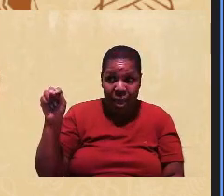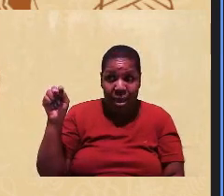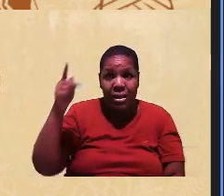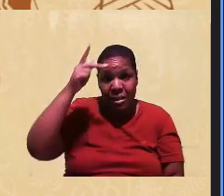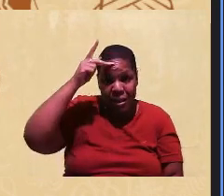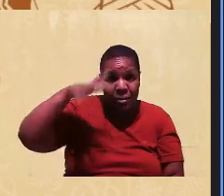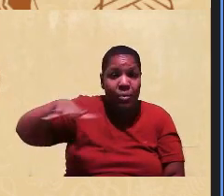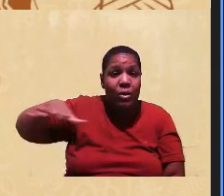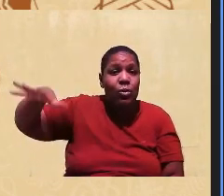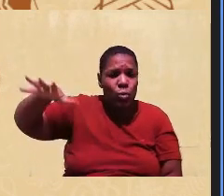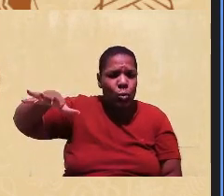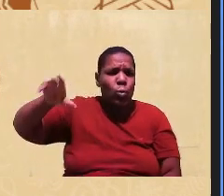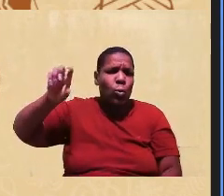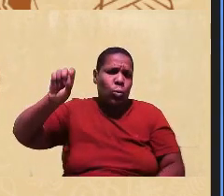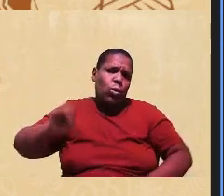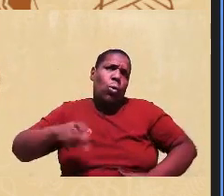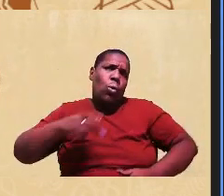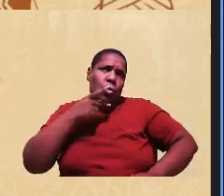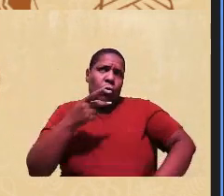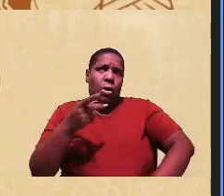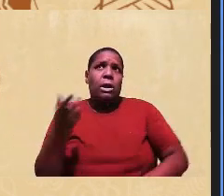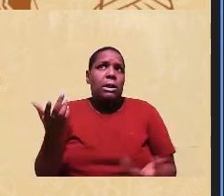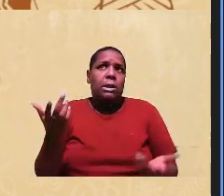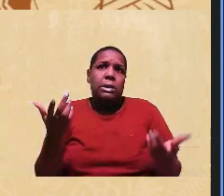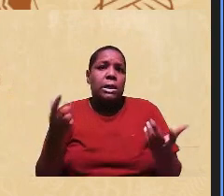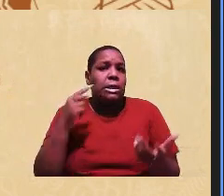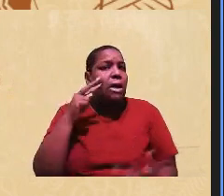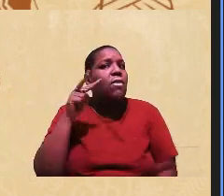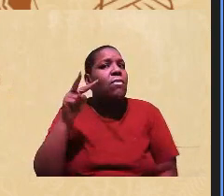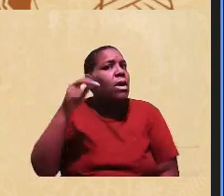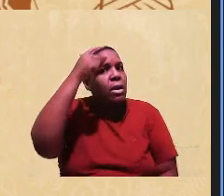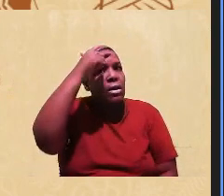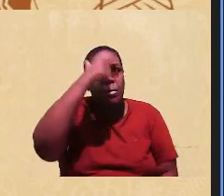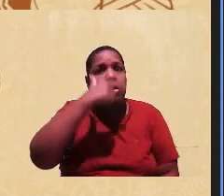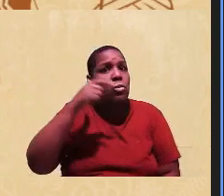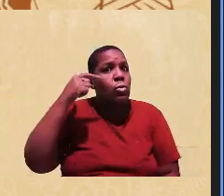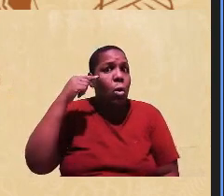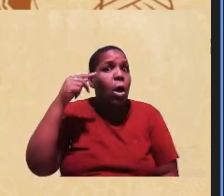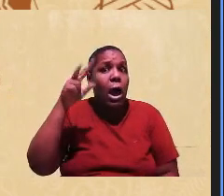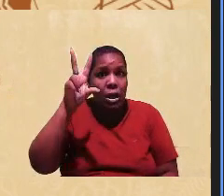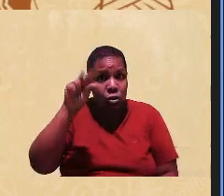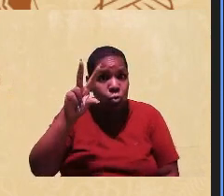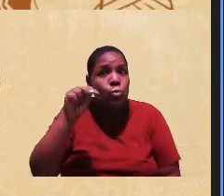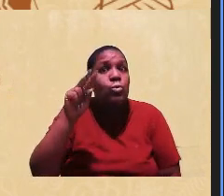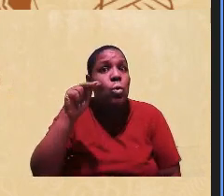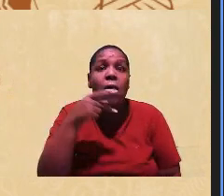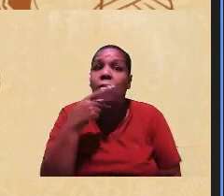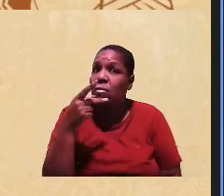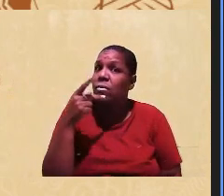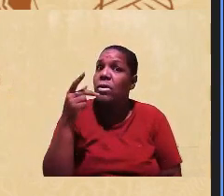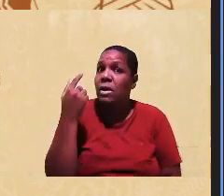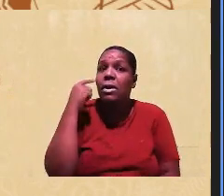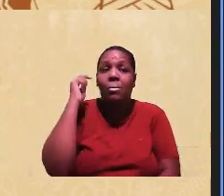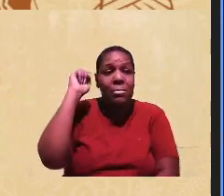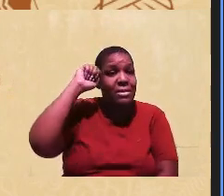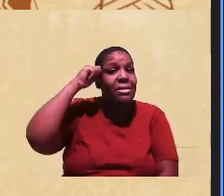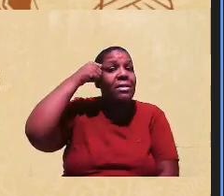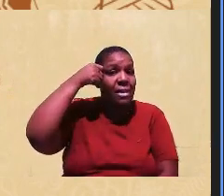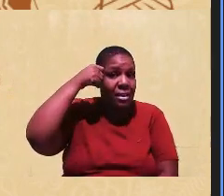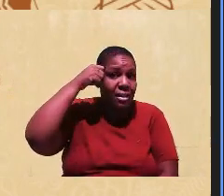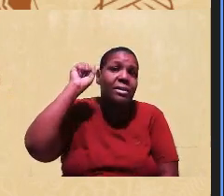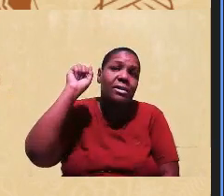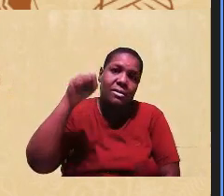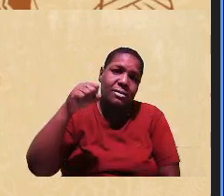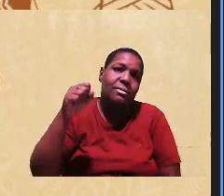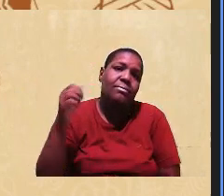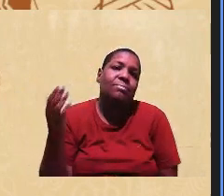eu estou falando aqui muito sutilmente, gente, mas você vê pessoas loiras de olhos azuis se declarando negras, né, e